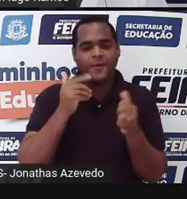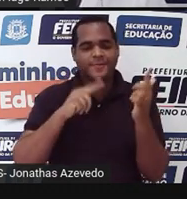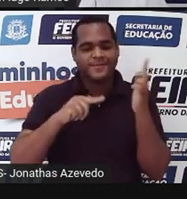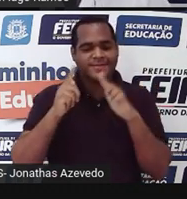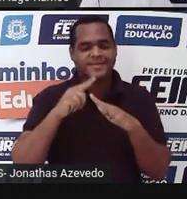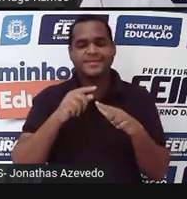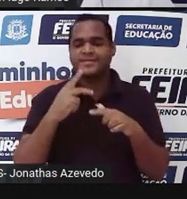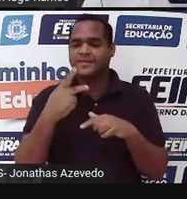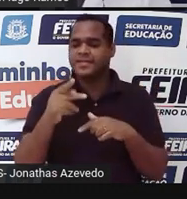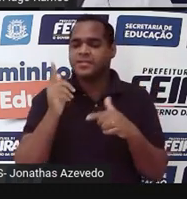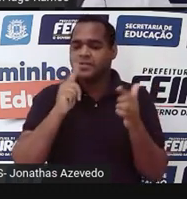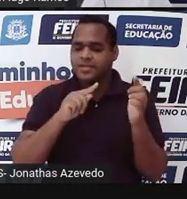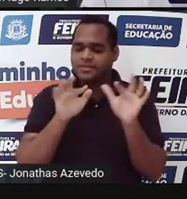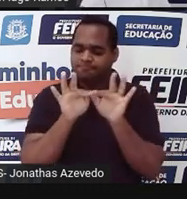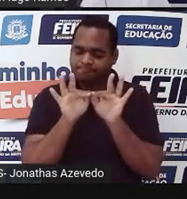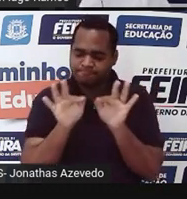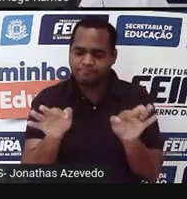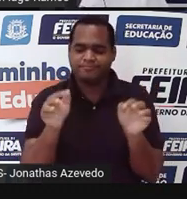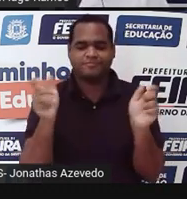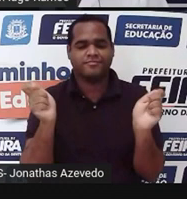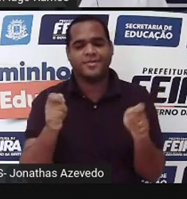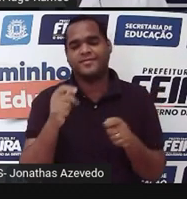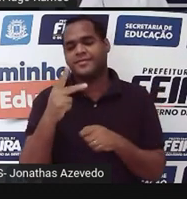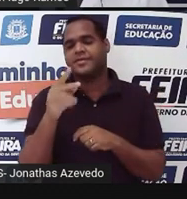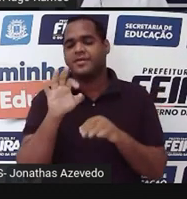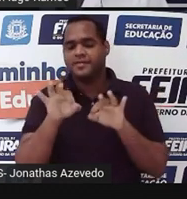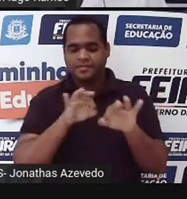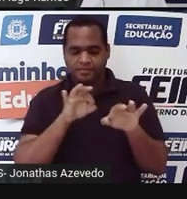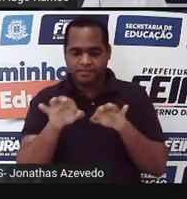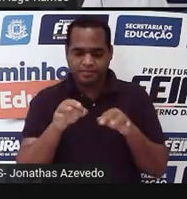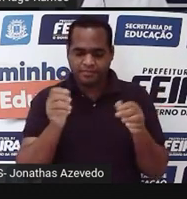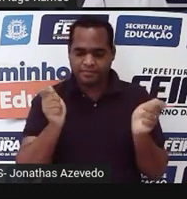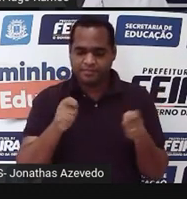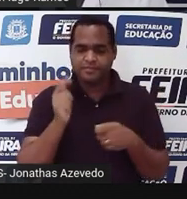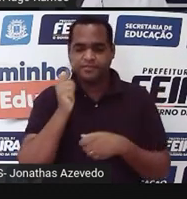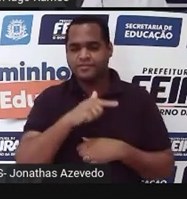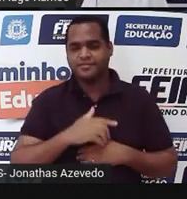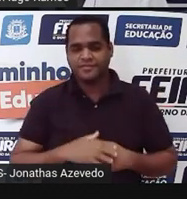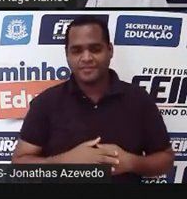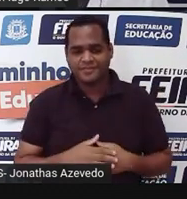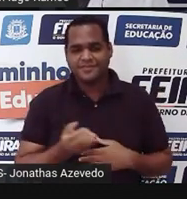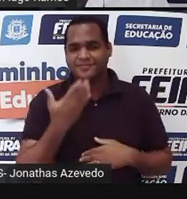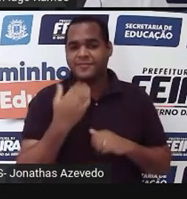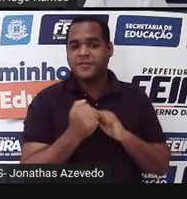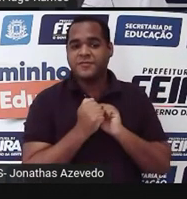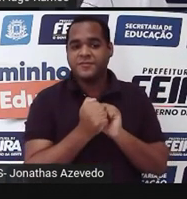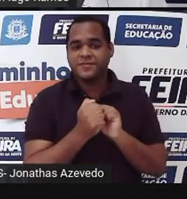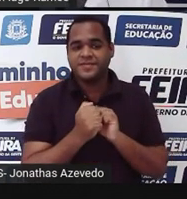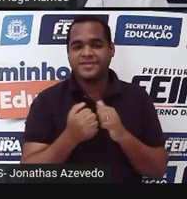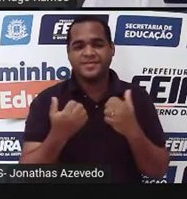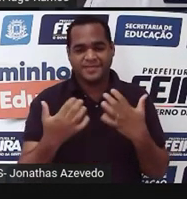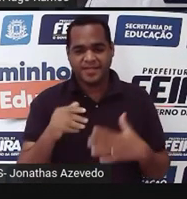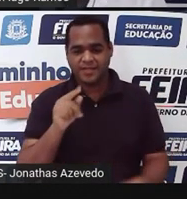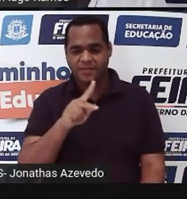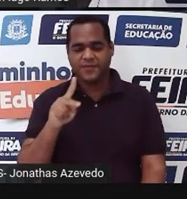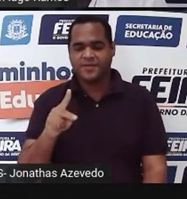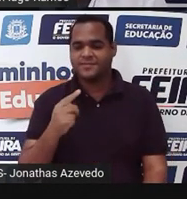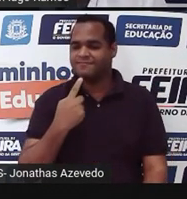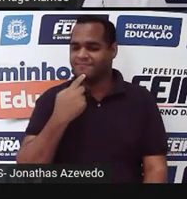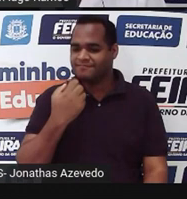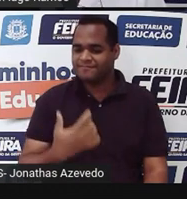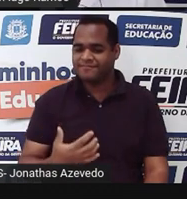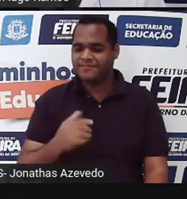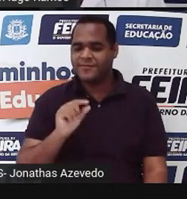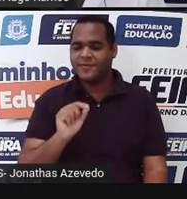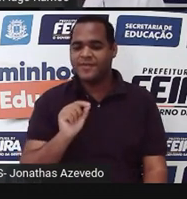do jeito mais simples que a gente conseguir fazer por aqui. Tá bom? Então vamos juntos? Esse professor que fala com